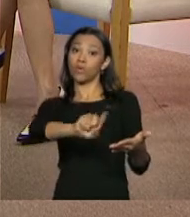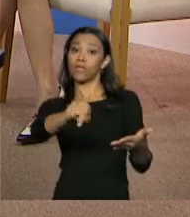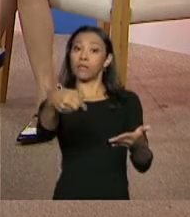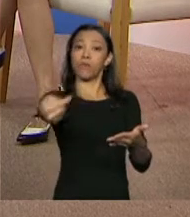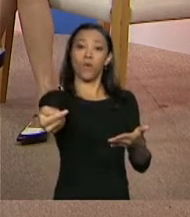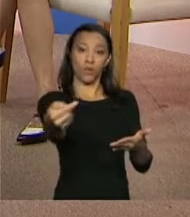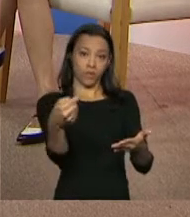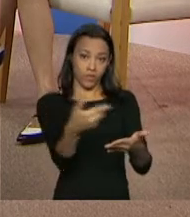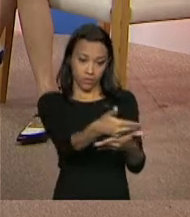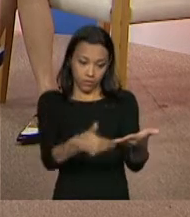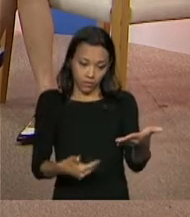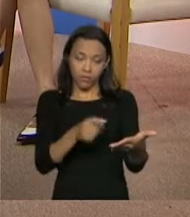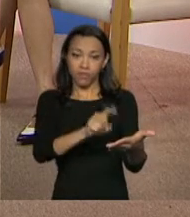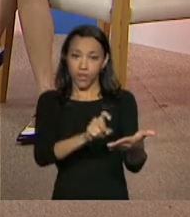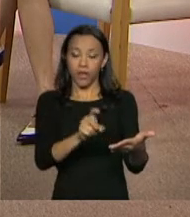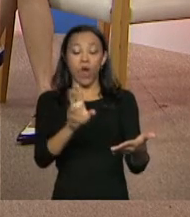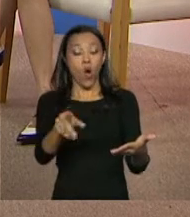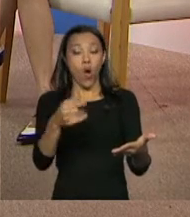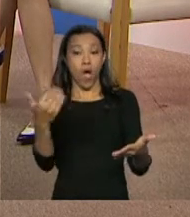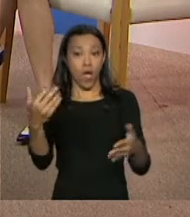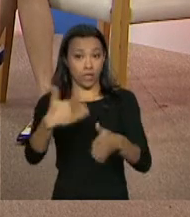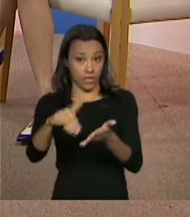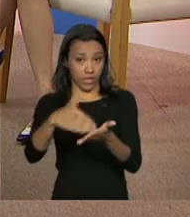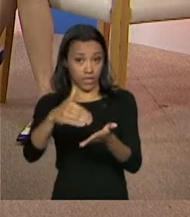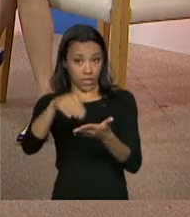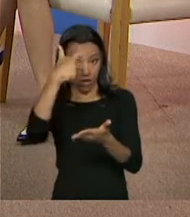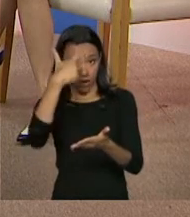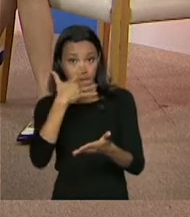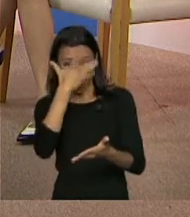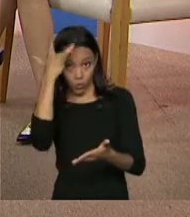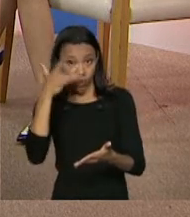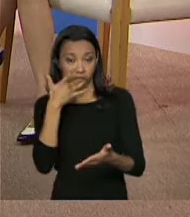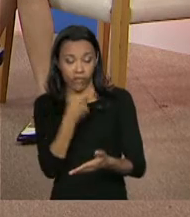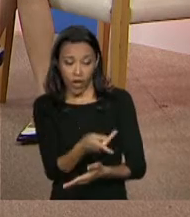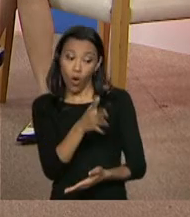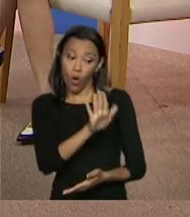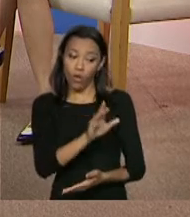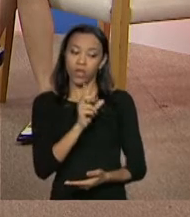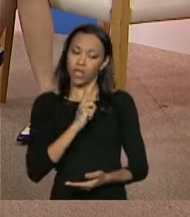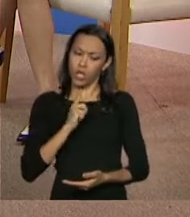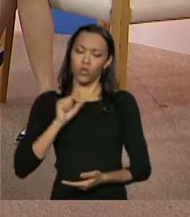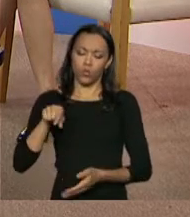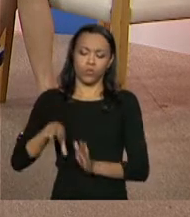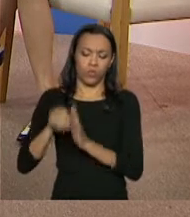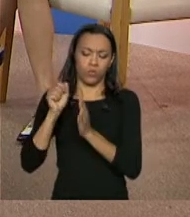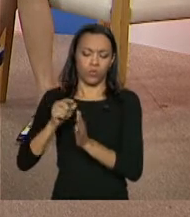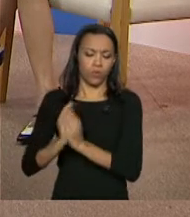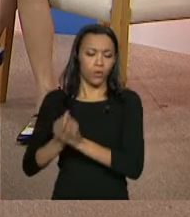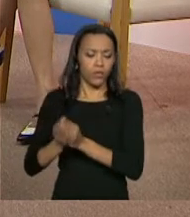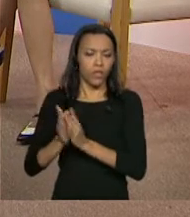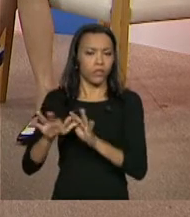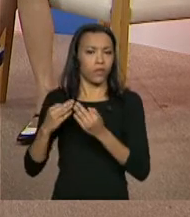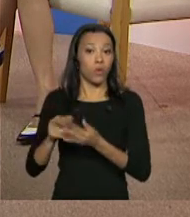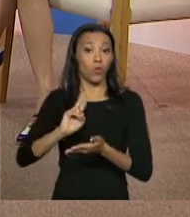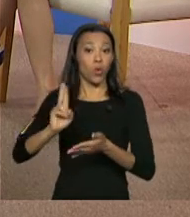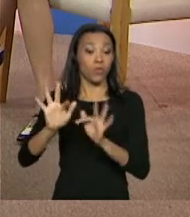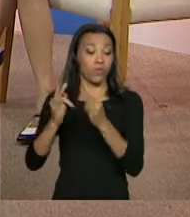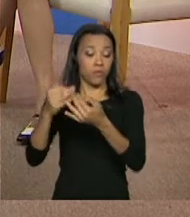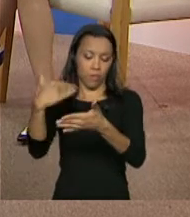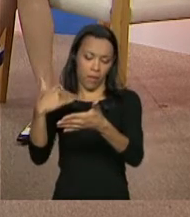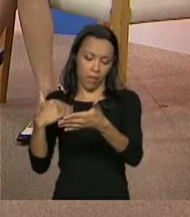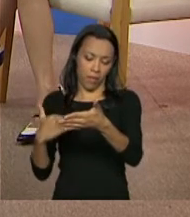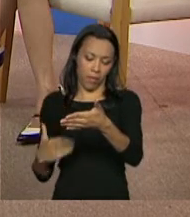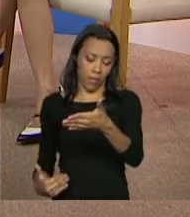Secretaria de Habitação fala, olha, assistência social no município, né? Eu tenho aqui um sorteio de famílias, uma lista de famílias que